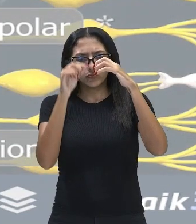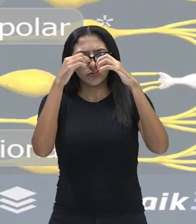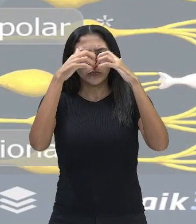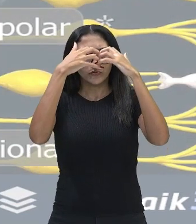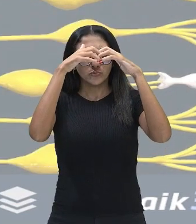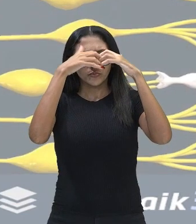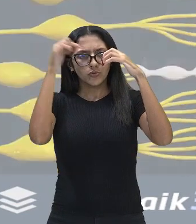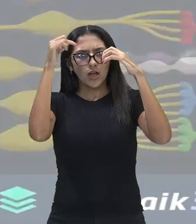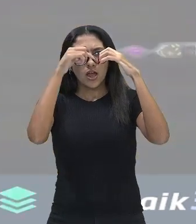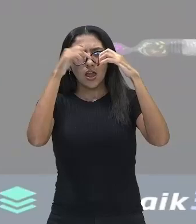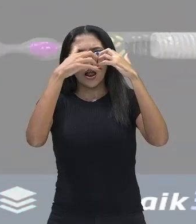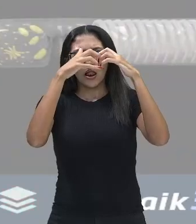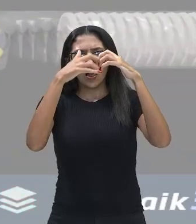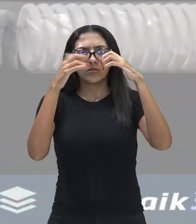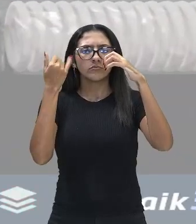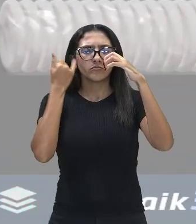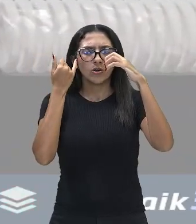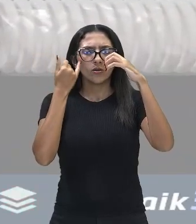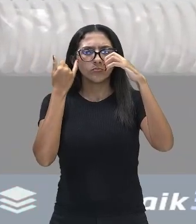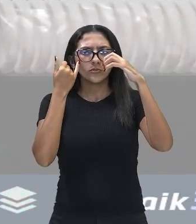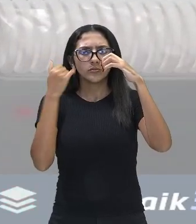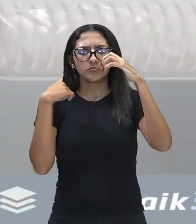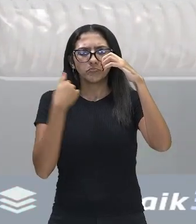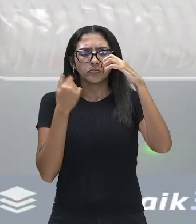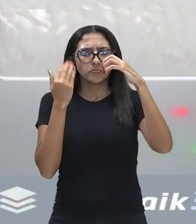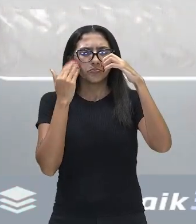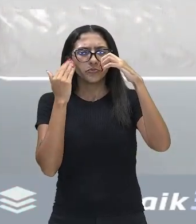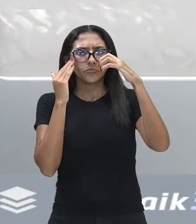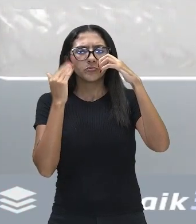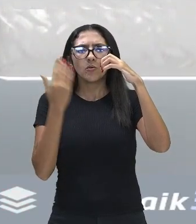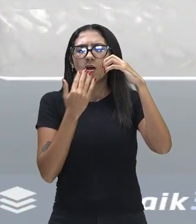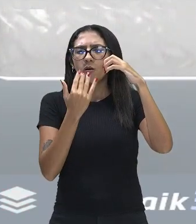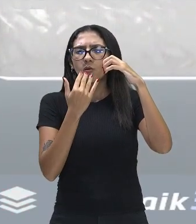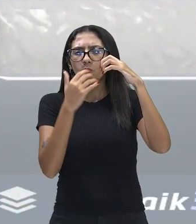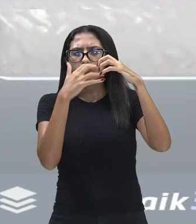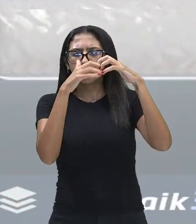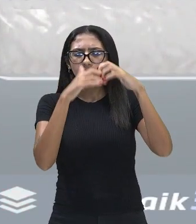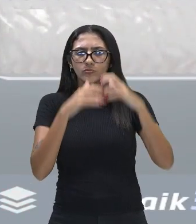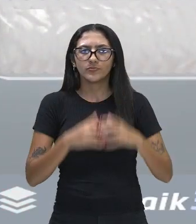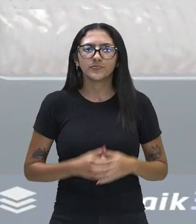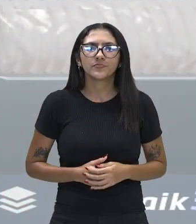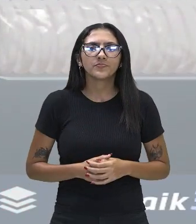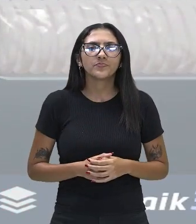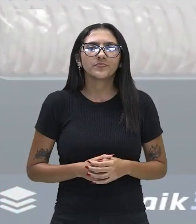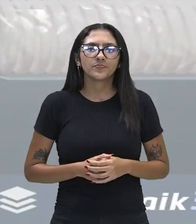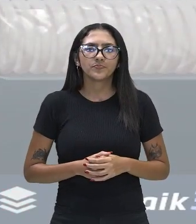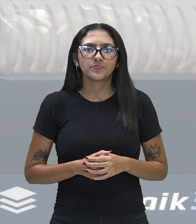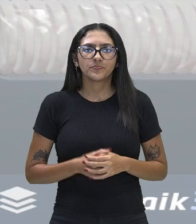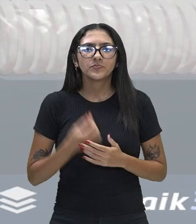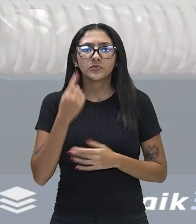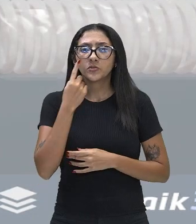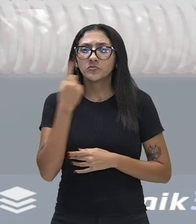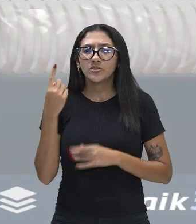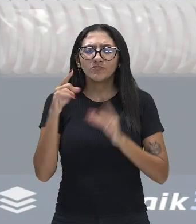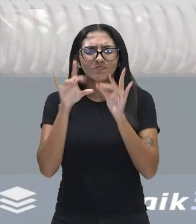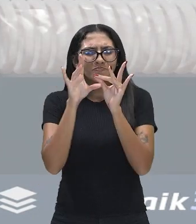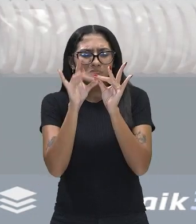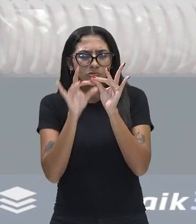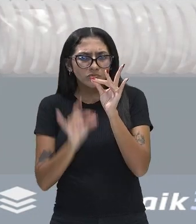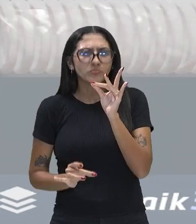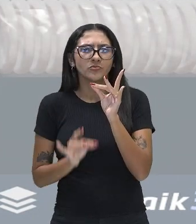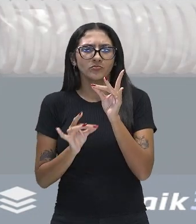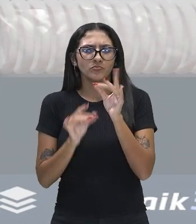o nosso cérebro. Nessa ampliação, você está vendo aí as duas células em muito mais detalhes.